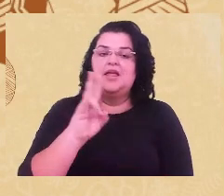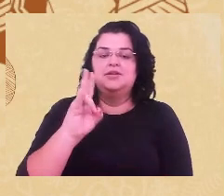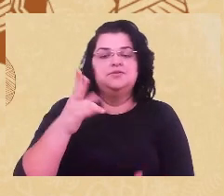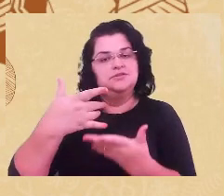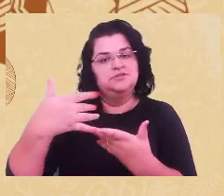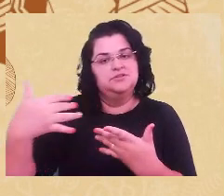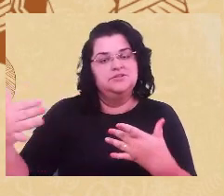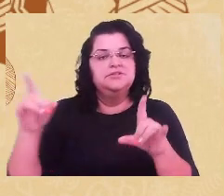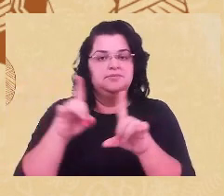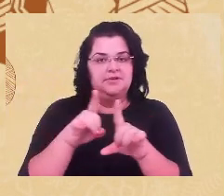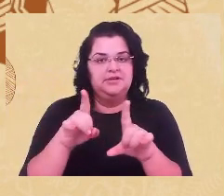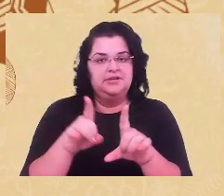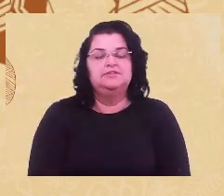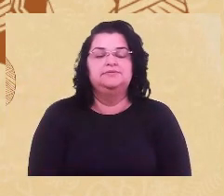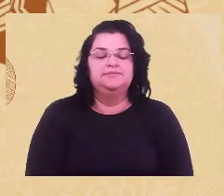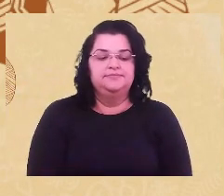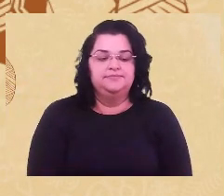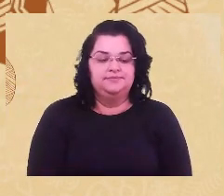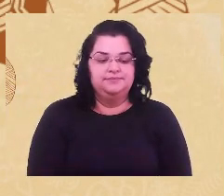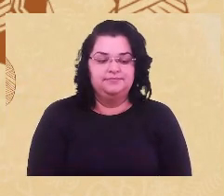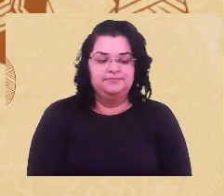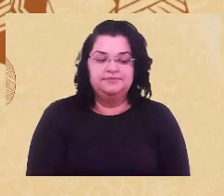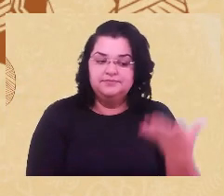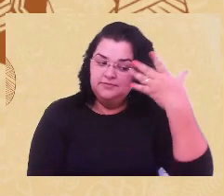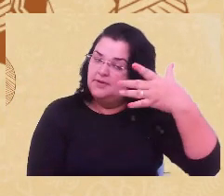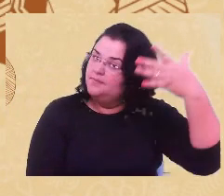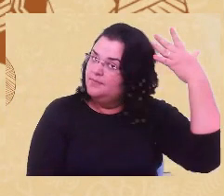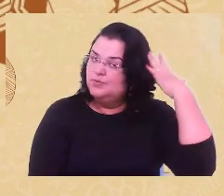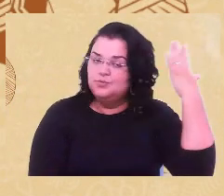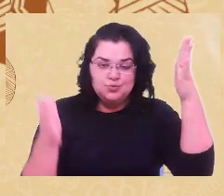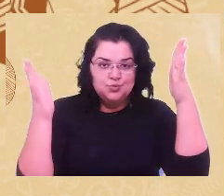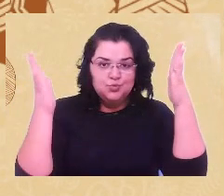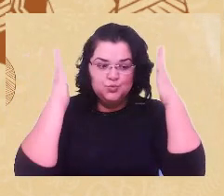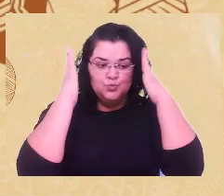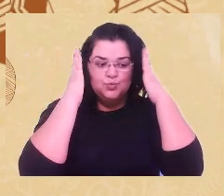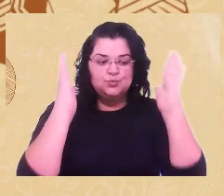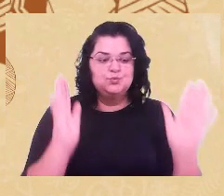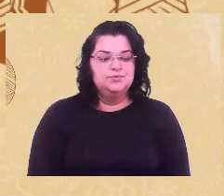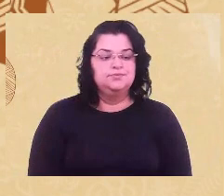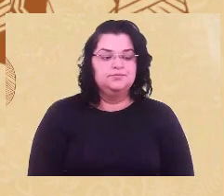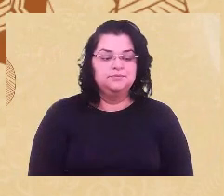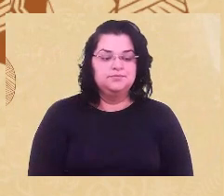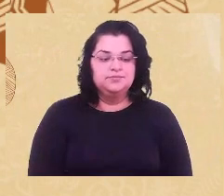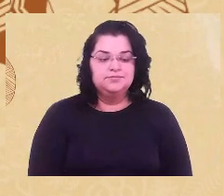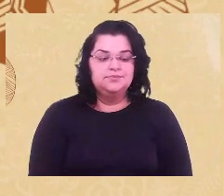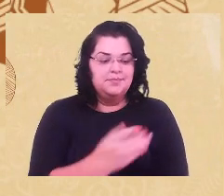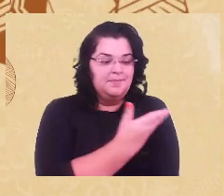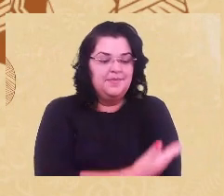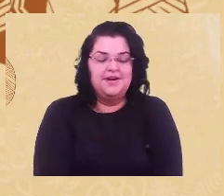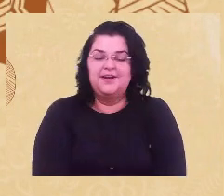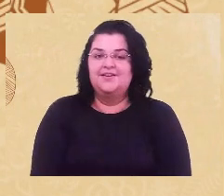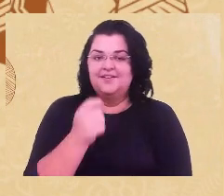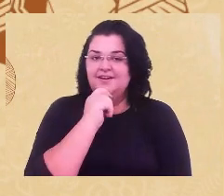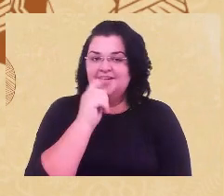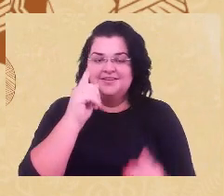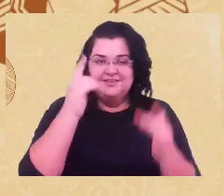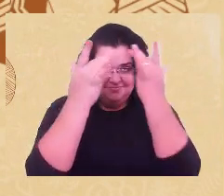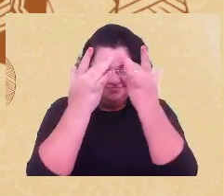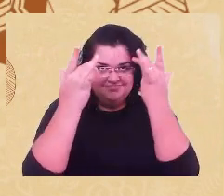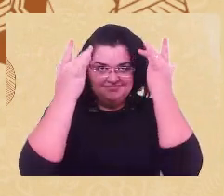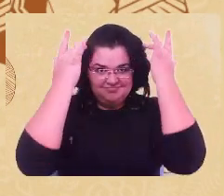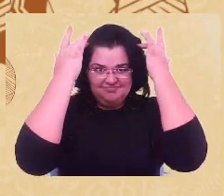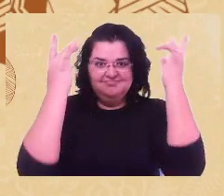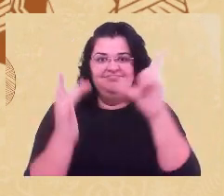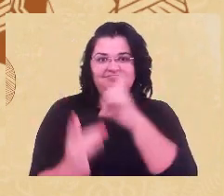Eu tenho os cabelos curtos, ainda não brancos, mas já com entradas, que